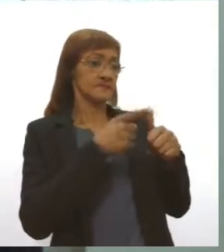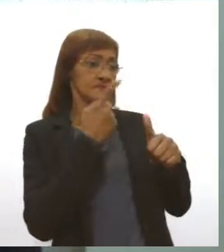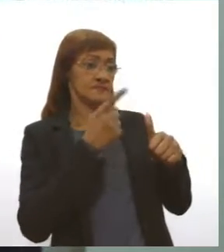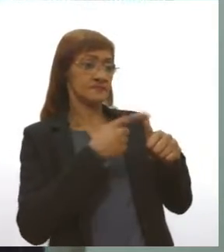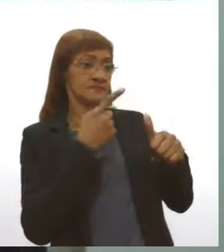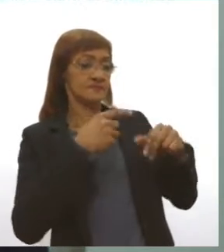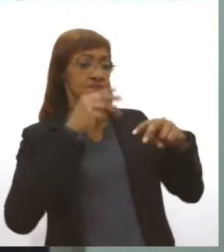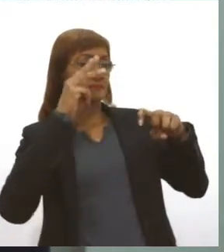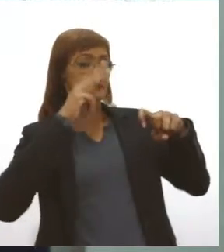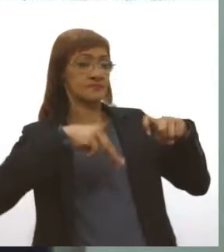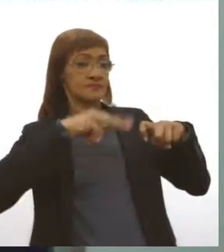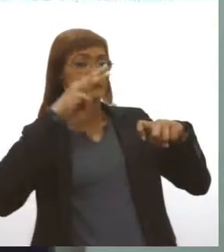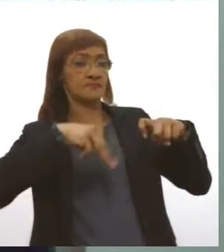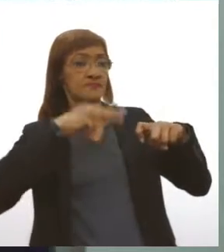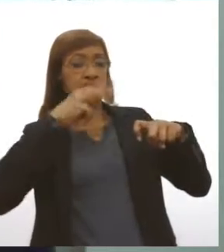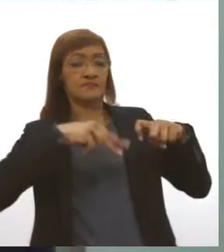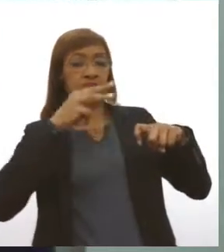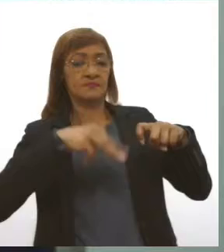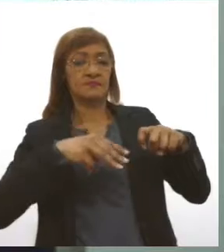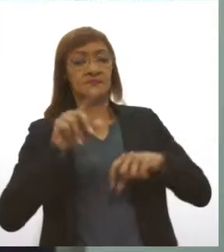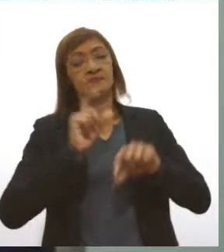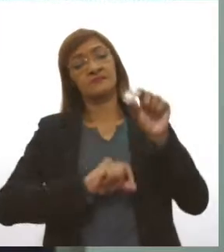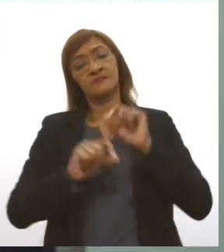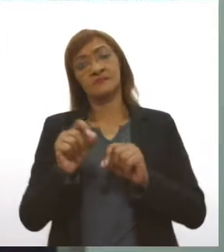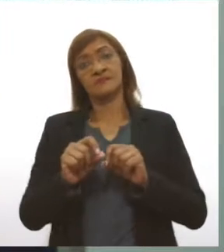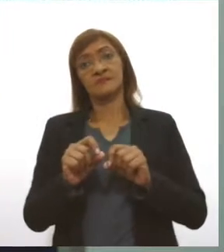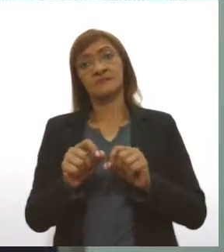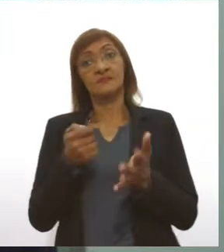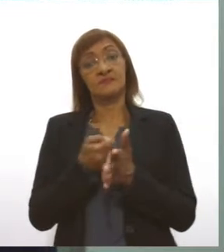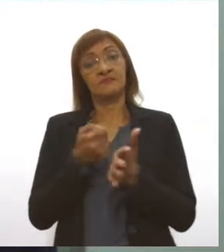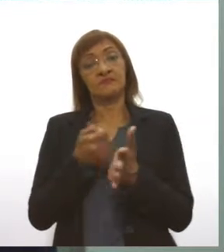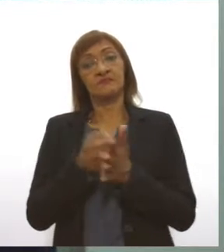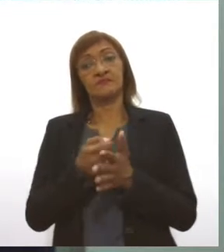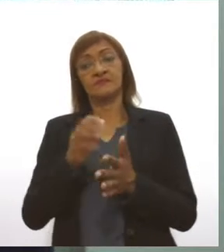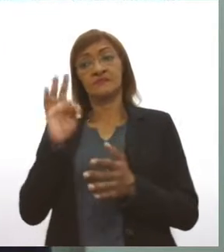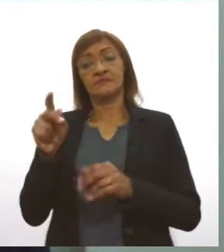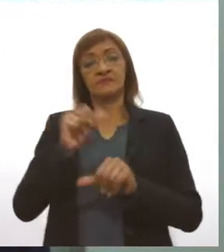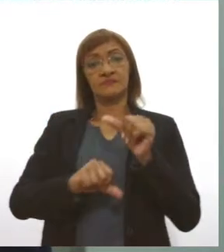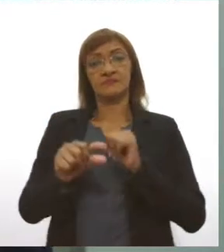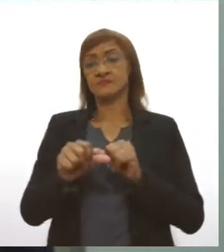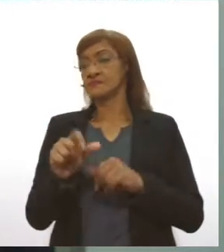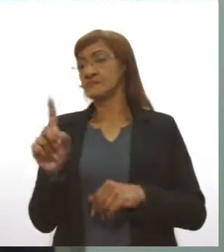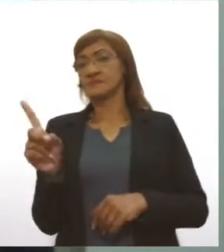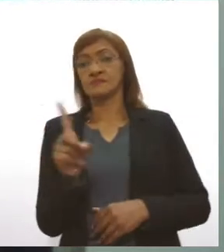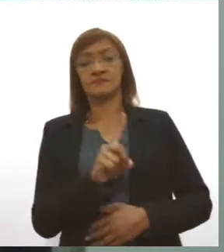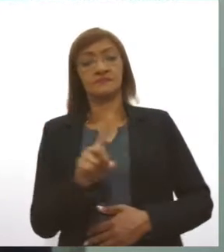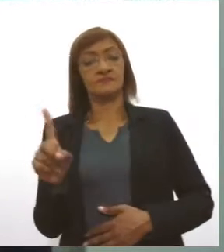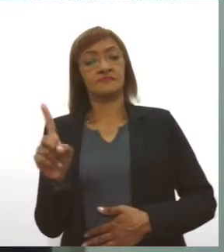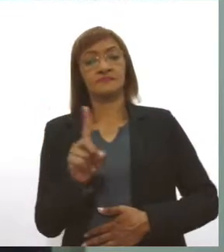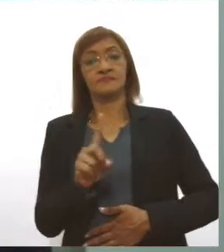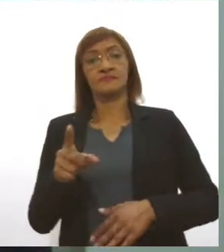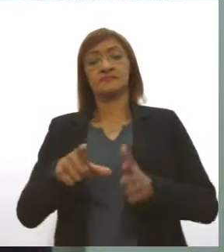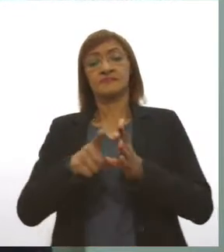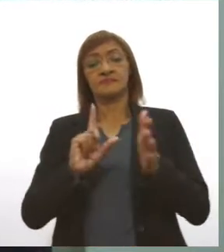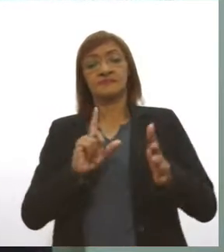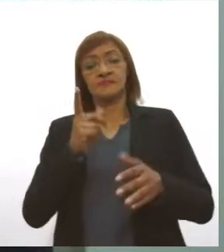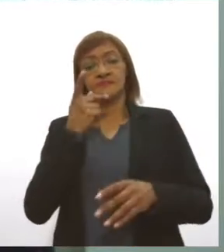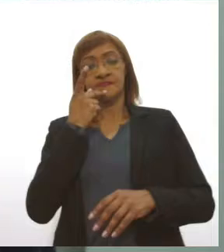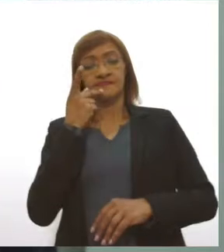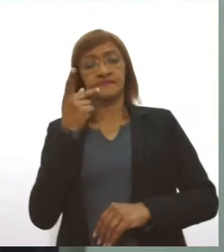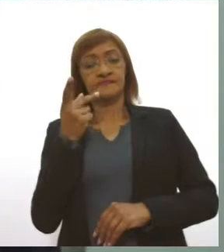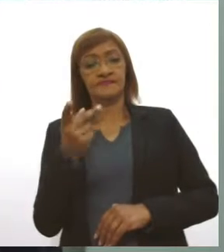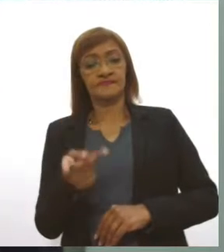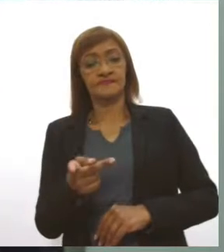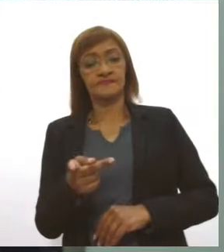colocar aqui é que toda troca é obrigatória, né? Então a troca ela não é obrigatória, como eu já havia dito, mas a